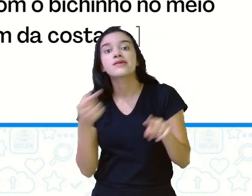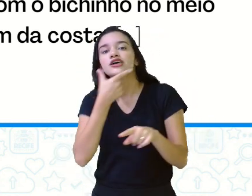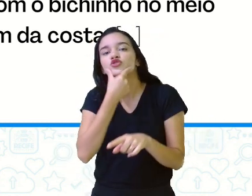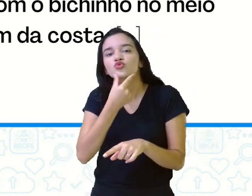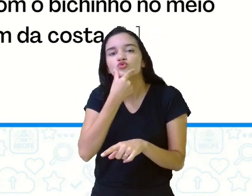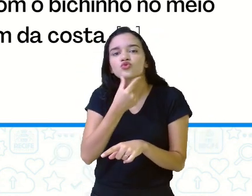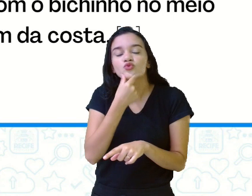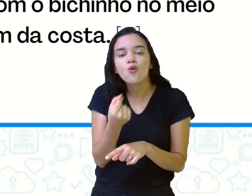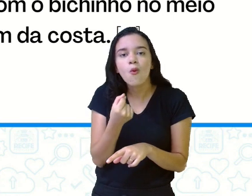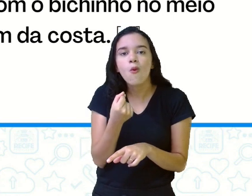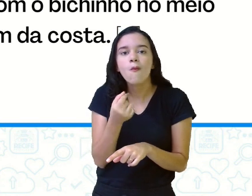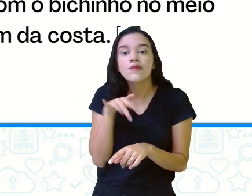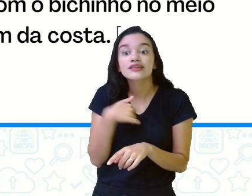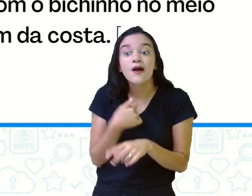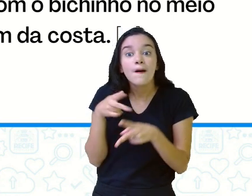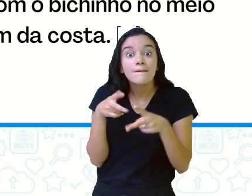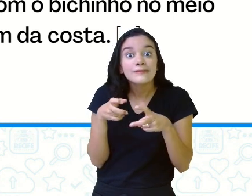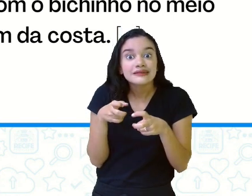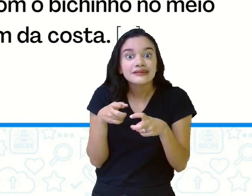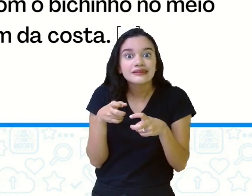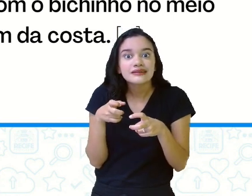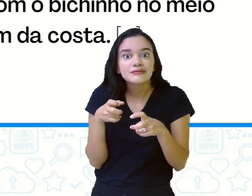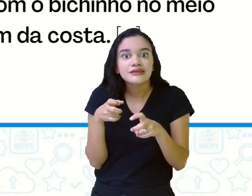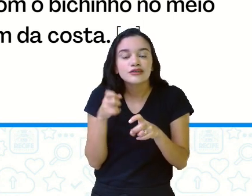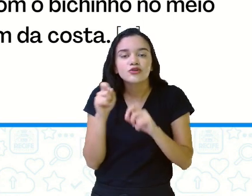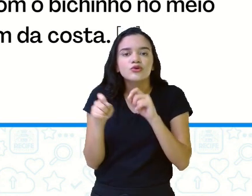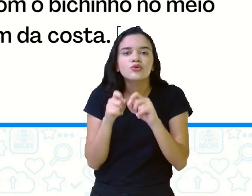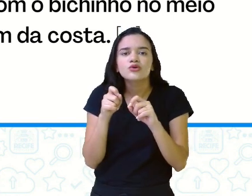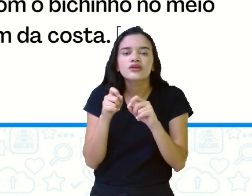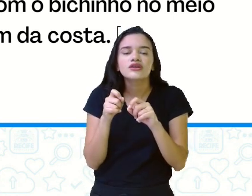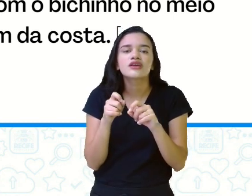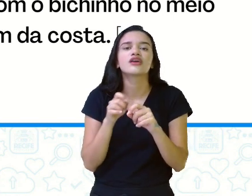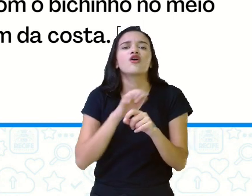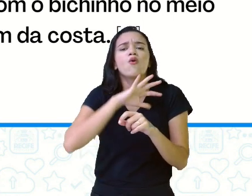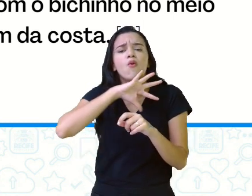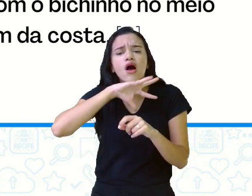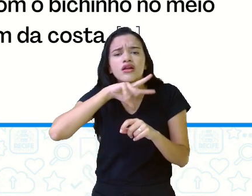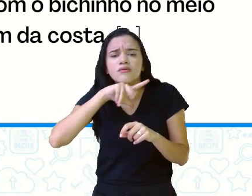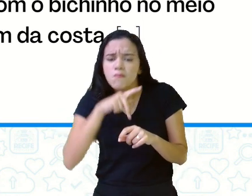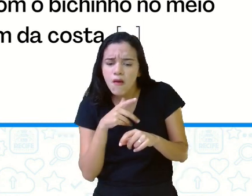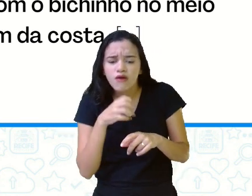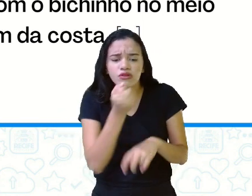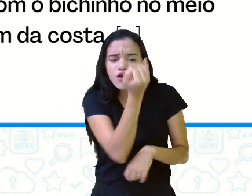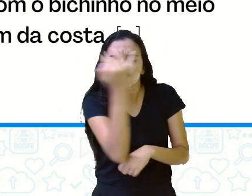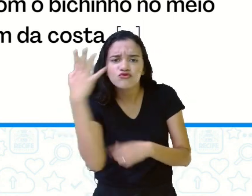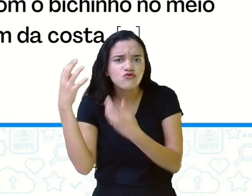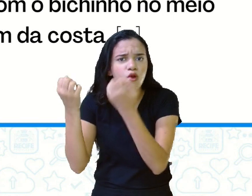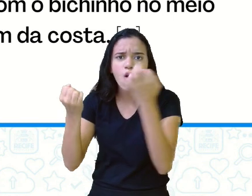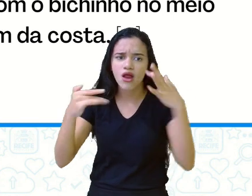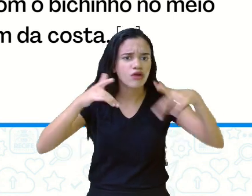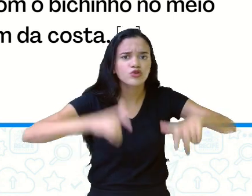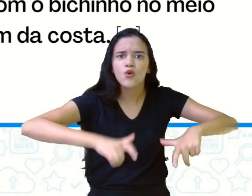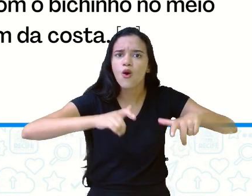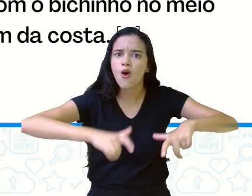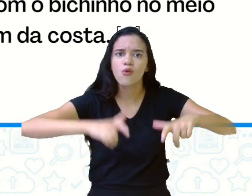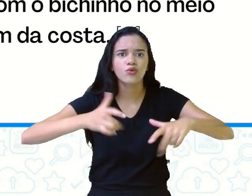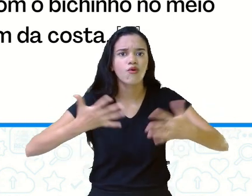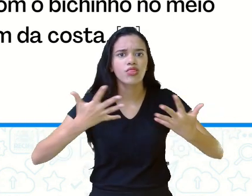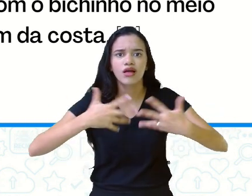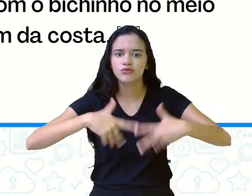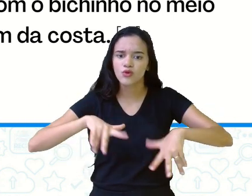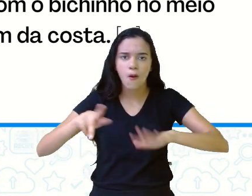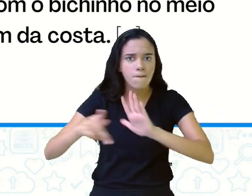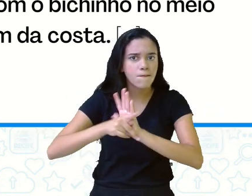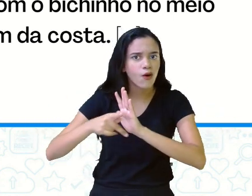desprevenido foi ter se deparado com um bichinho no meio de uma floresta, que não é o seu habitat natural.